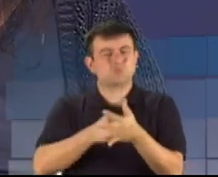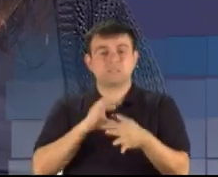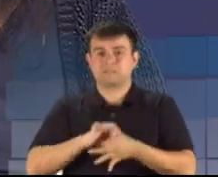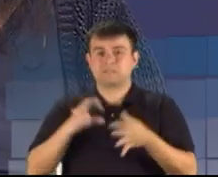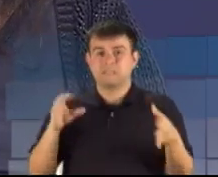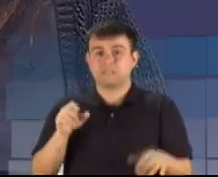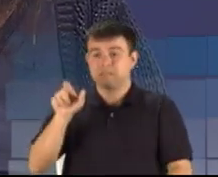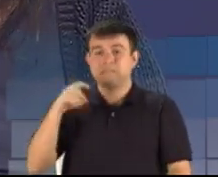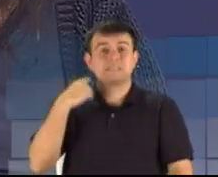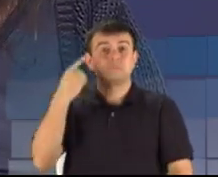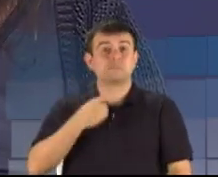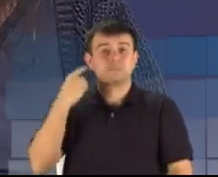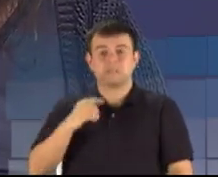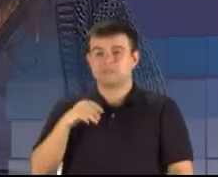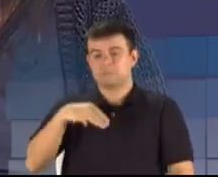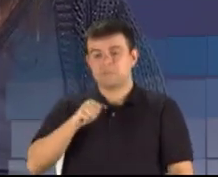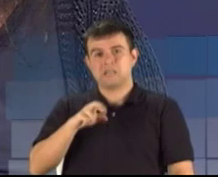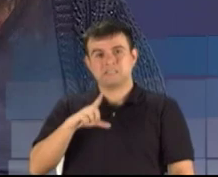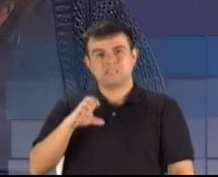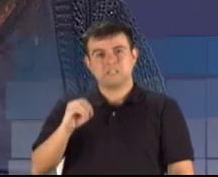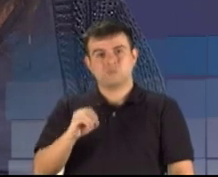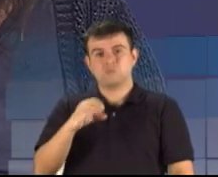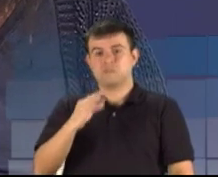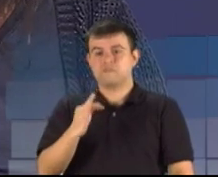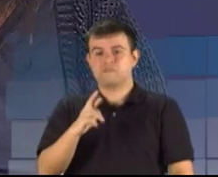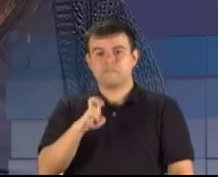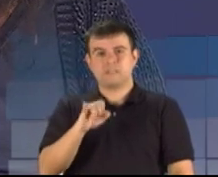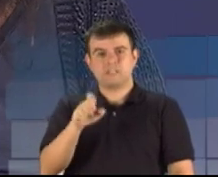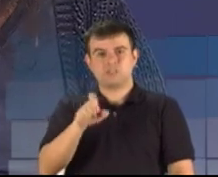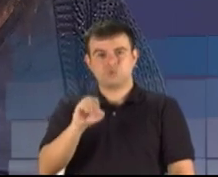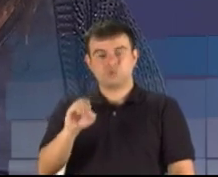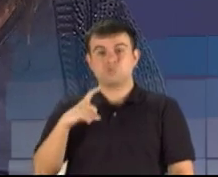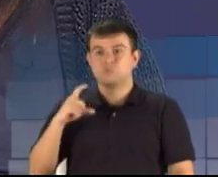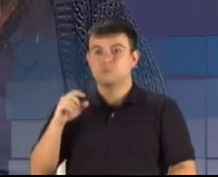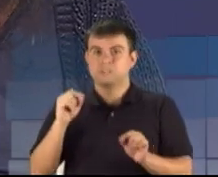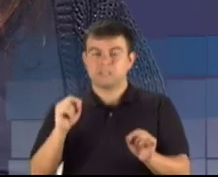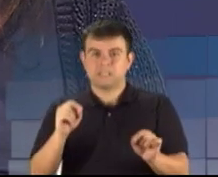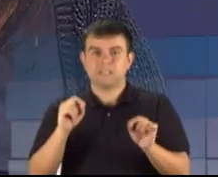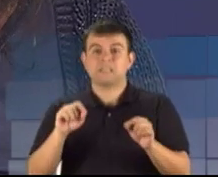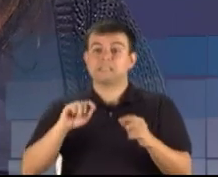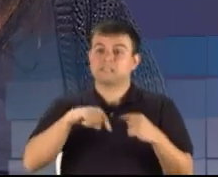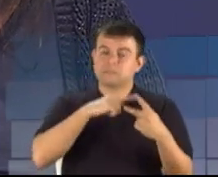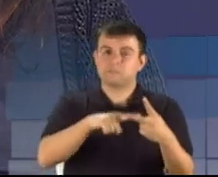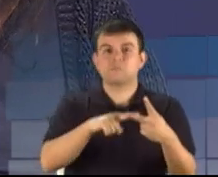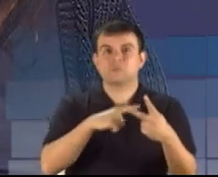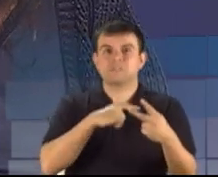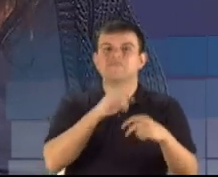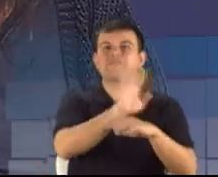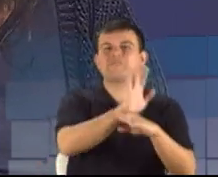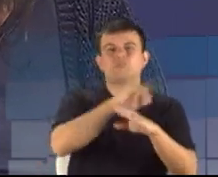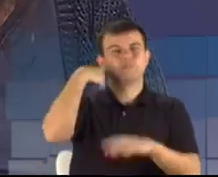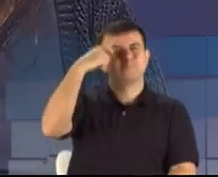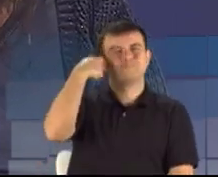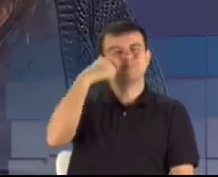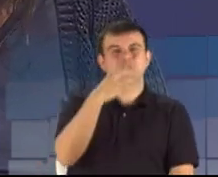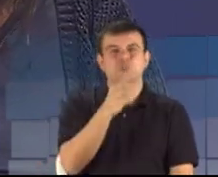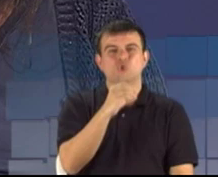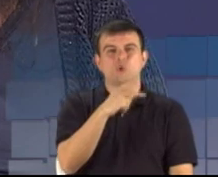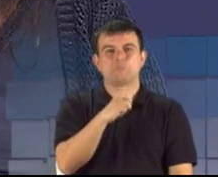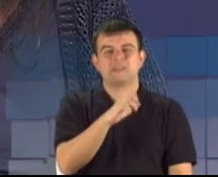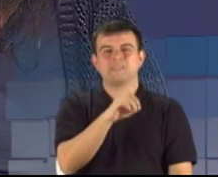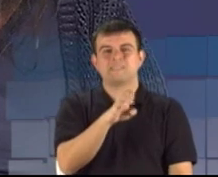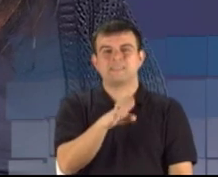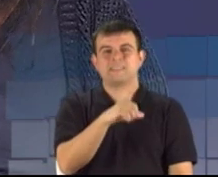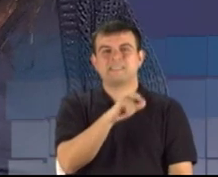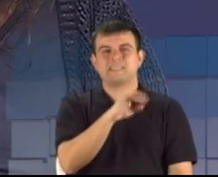deputado Marcelo Freixo, que inspirou o deputado Fraga do filme Tropa de Elite 2. Ele é um deputado que